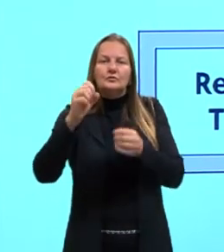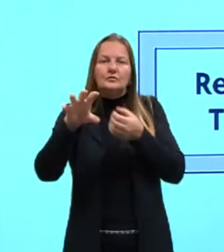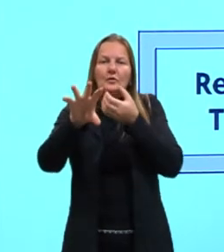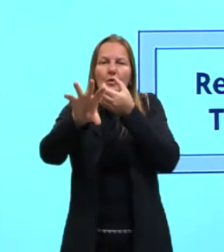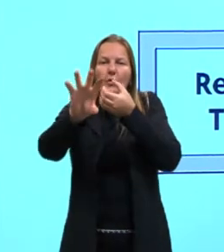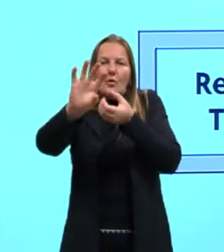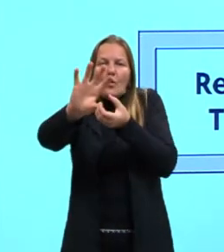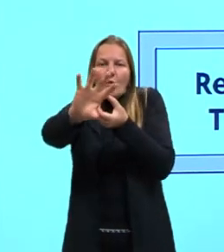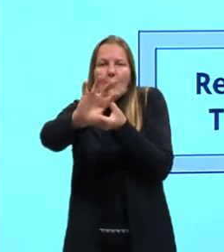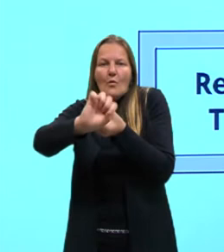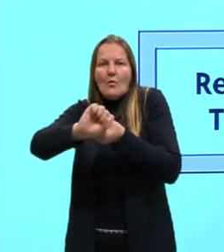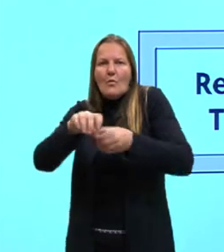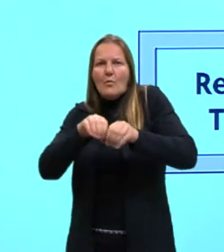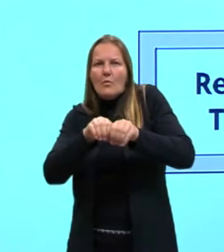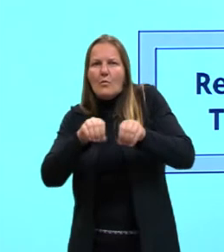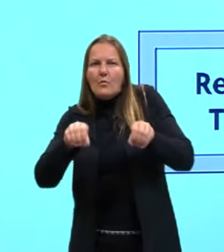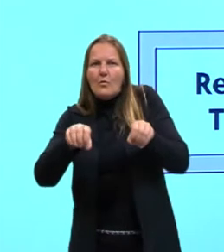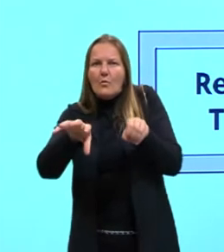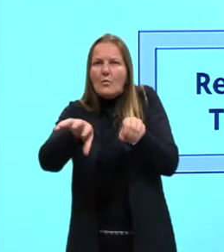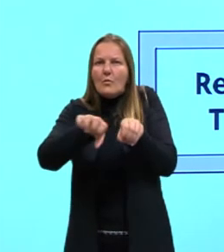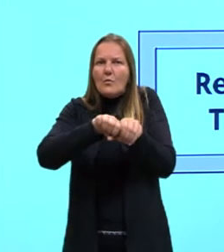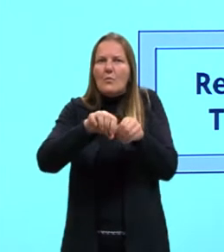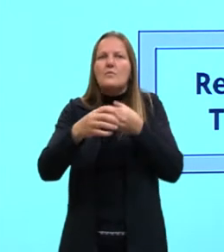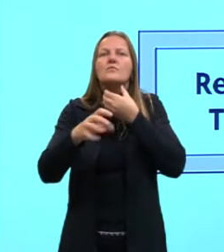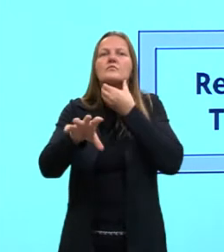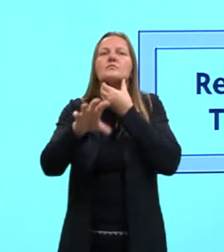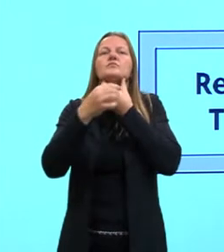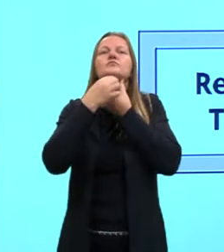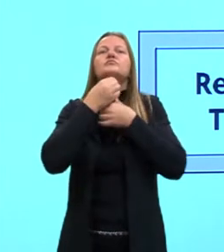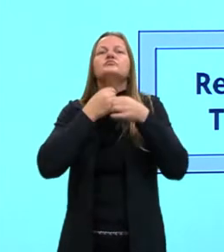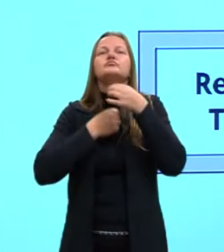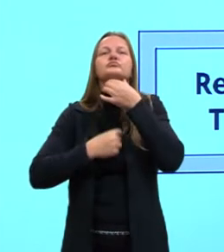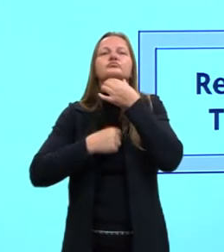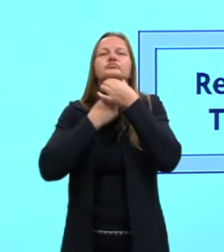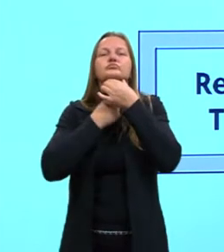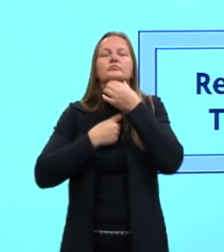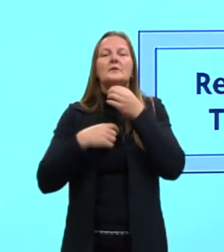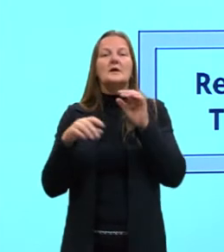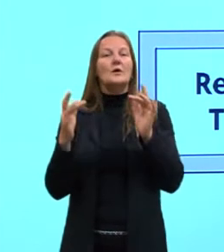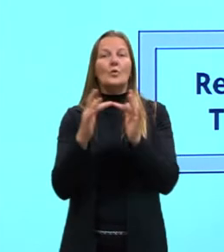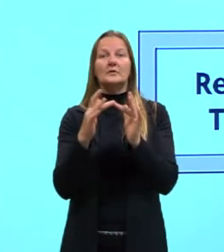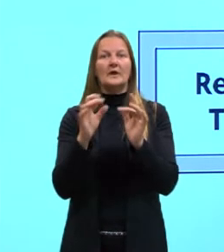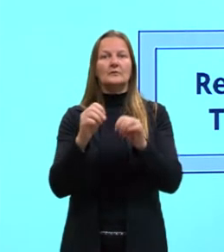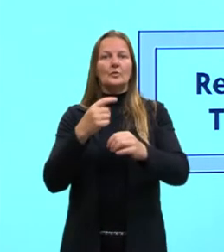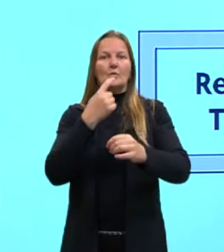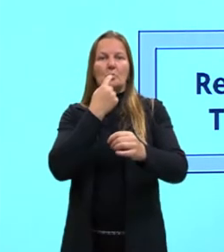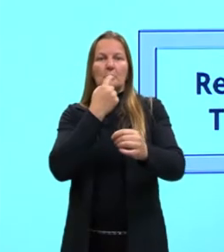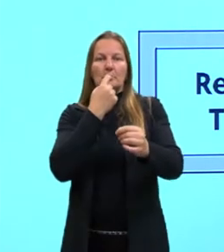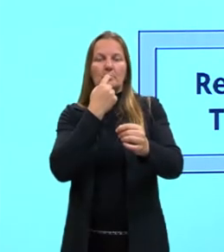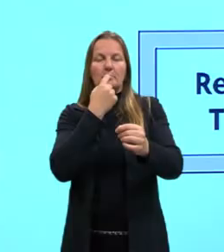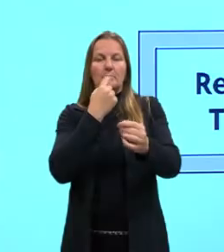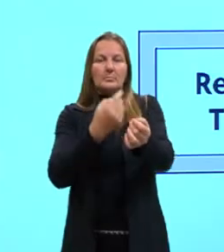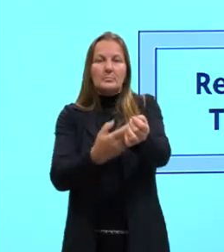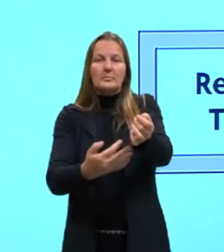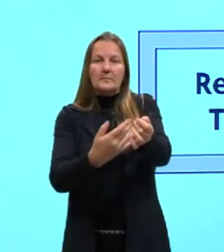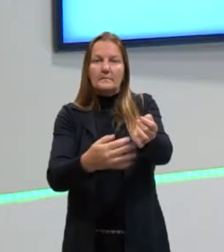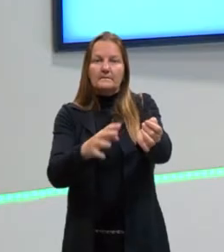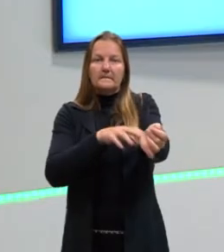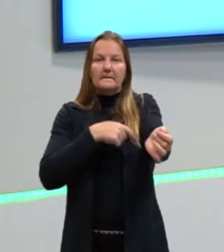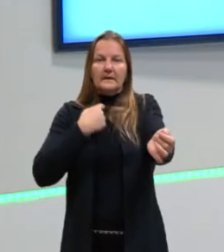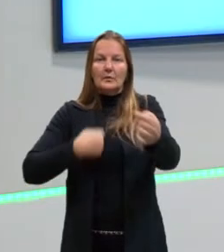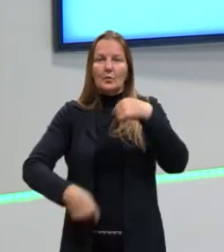e sai do corpo. Porém, sem ter o contato com o sistema circulatório. Que, no caso, um cirizinho.